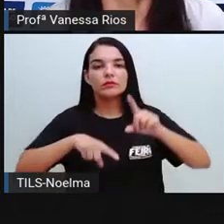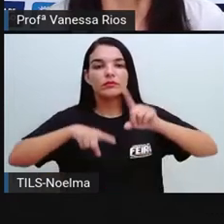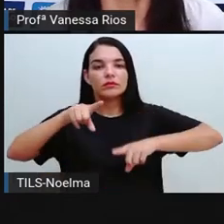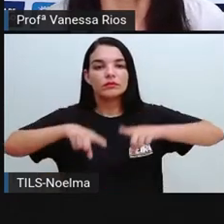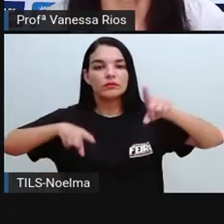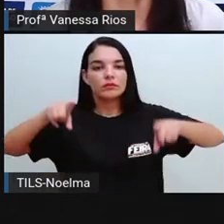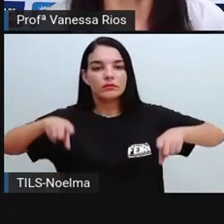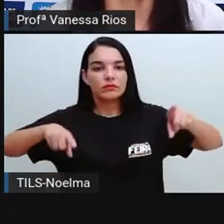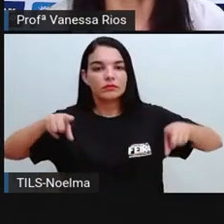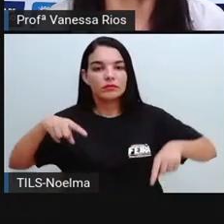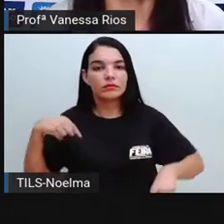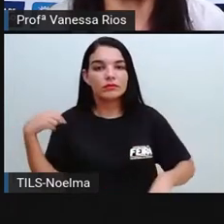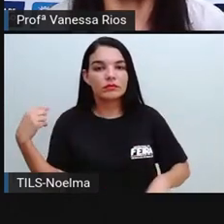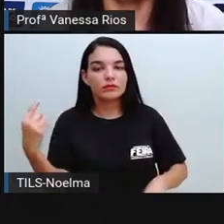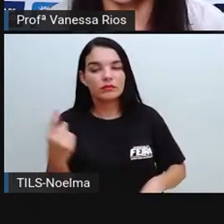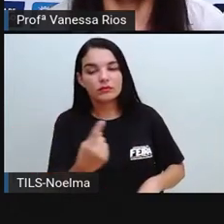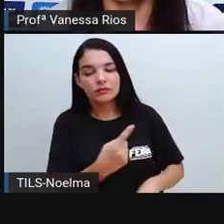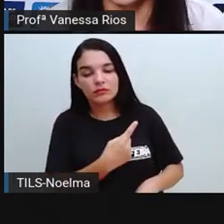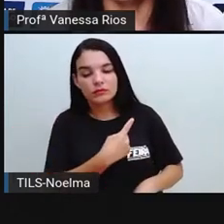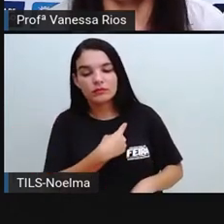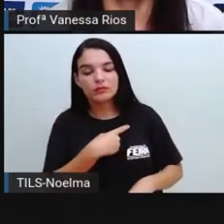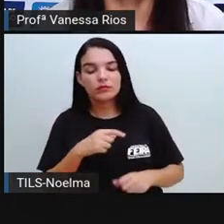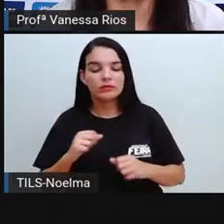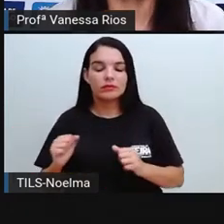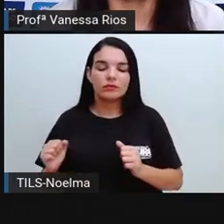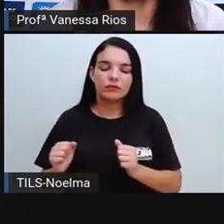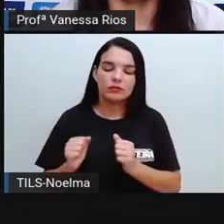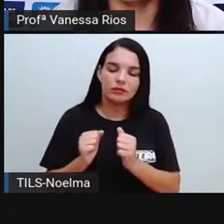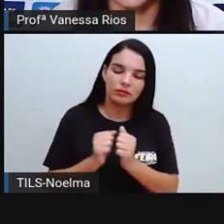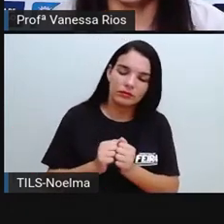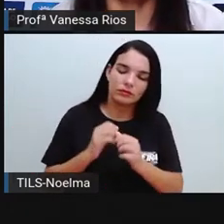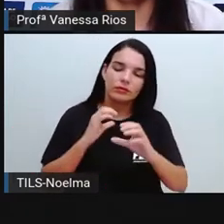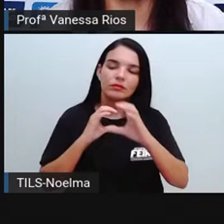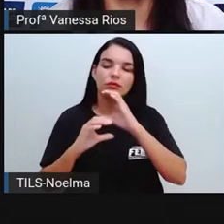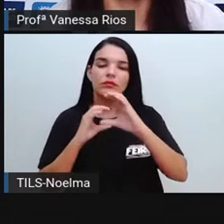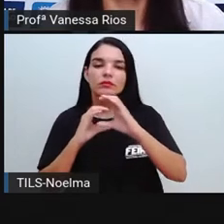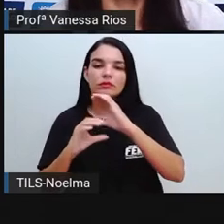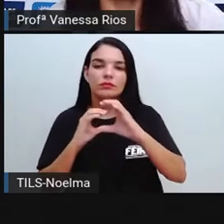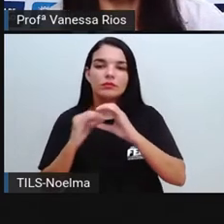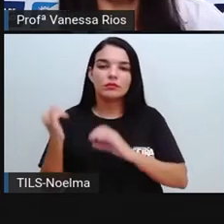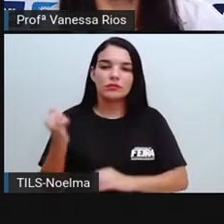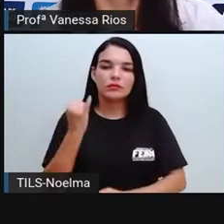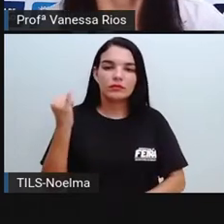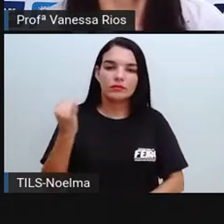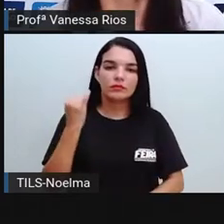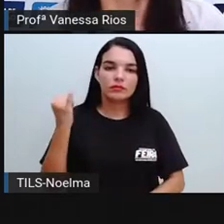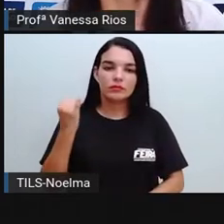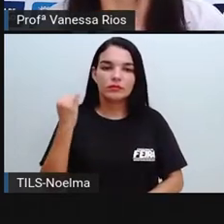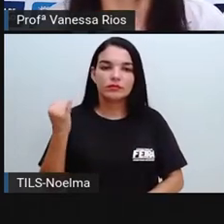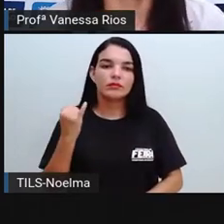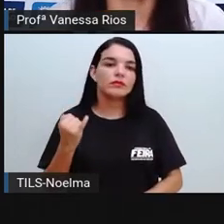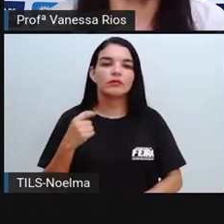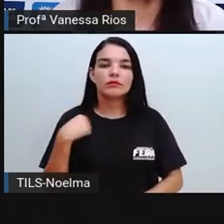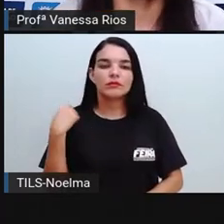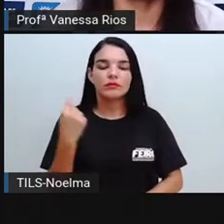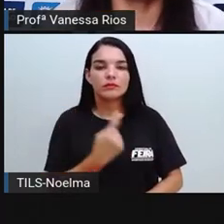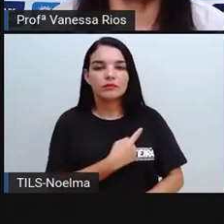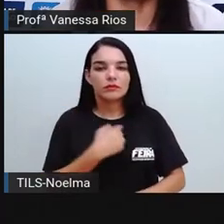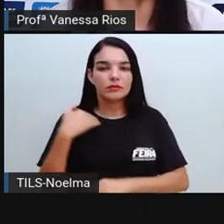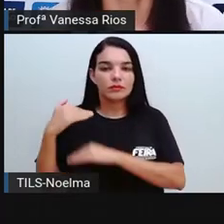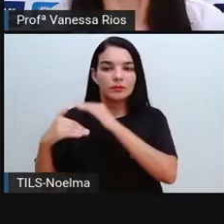integrantes de um processo de comunicação tão necessário, e tão importante para o nosso